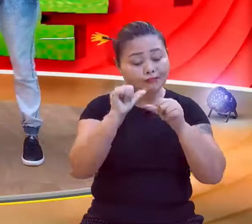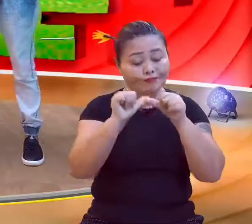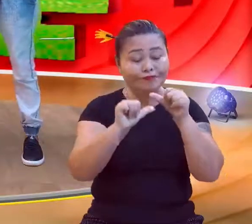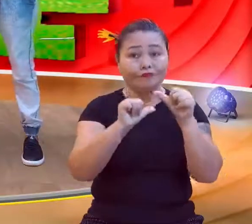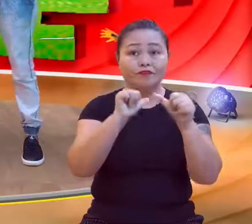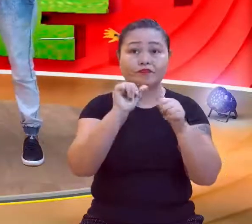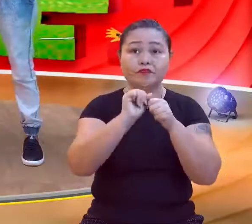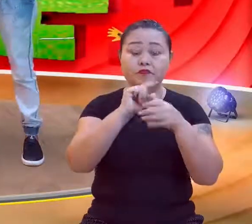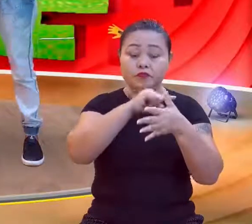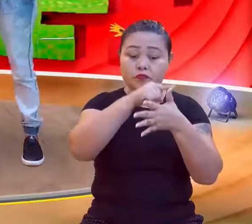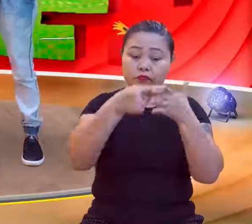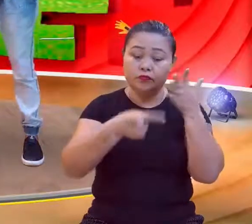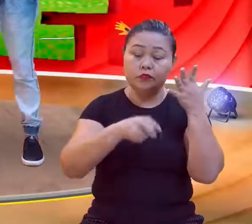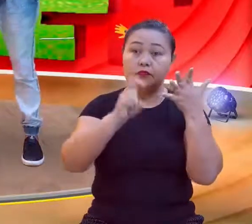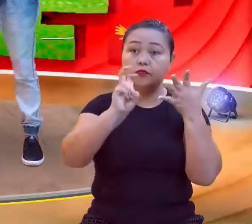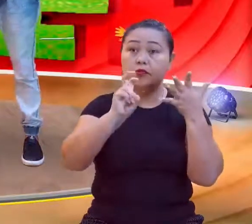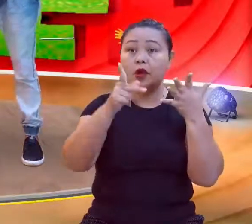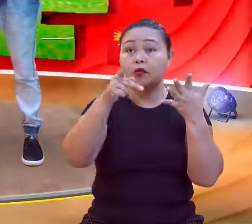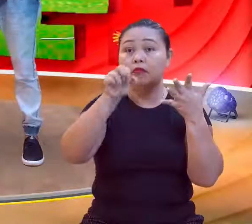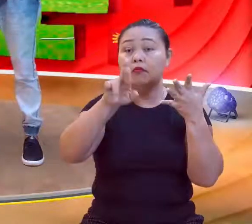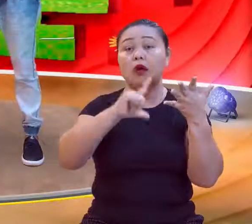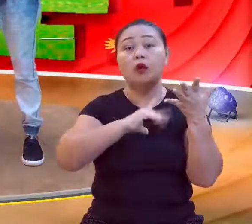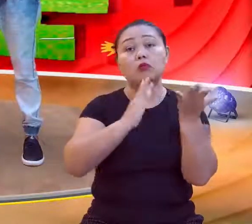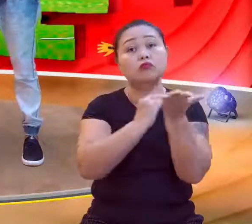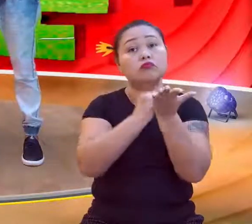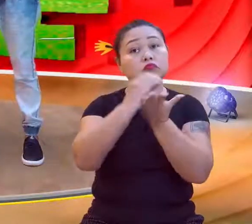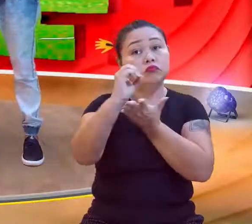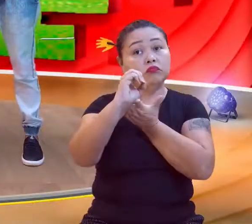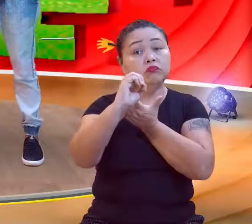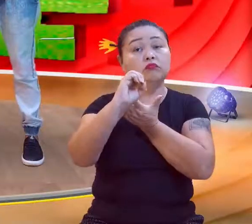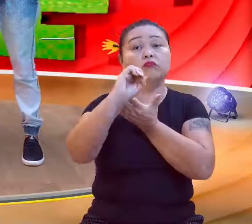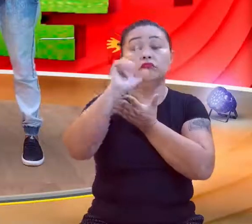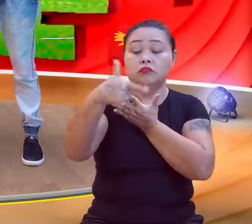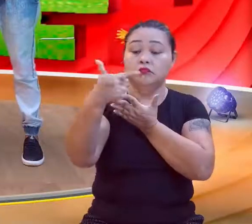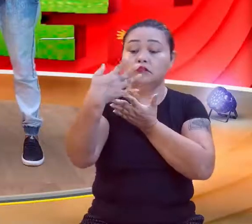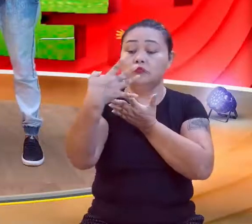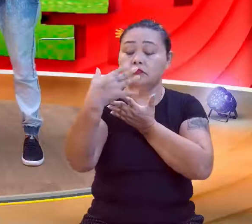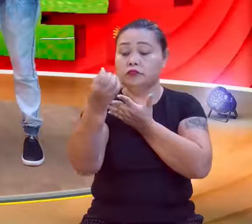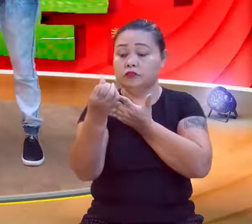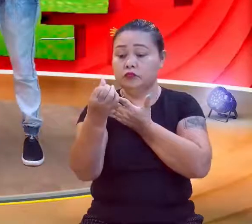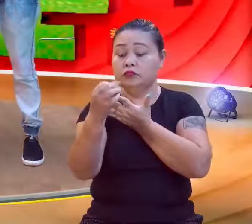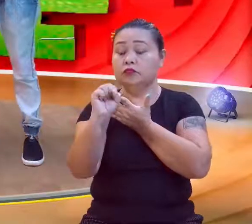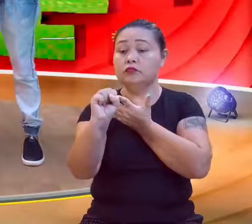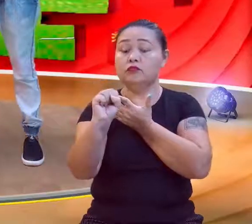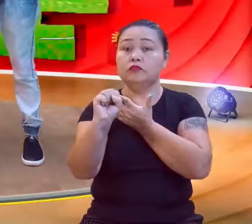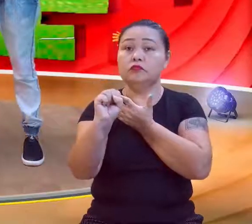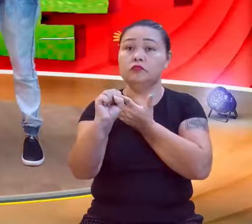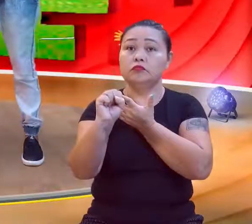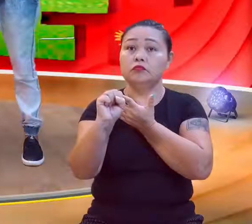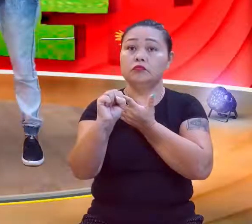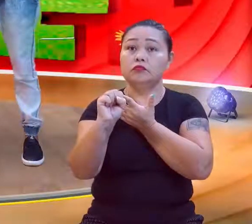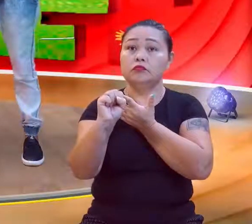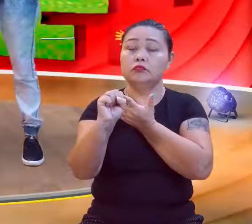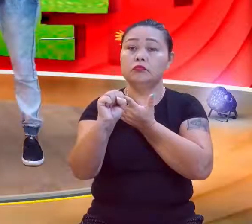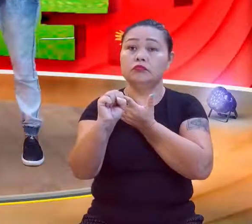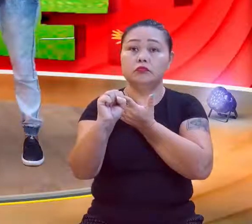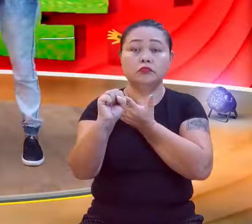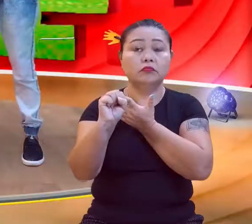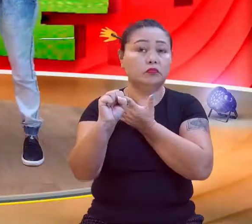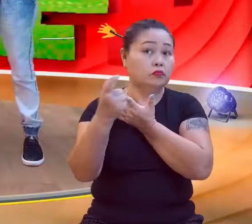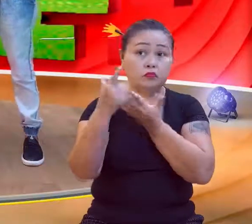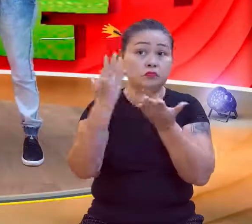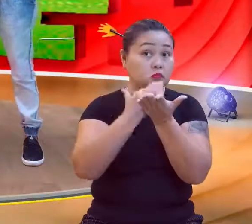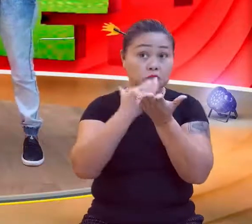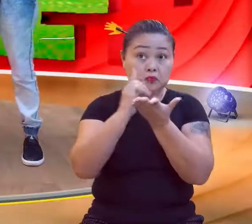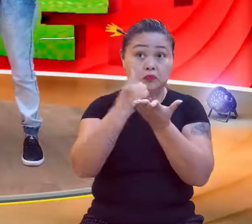cinco primeiros números pares. Se eu começar com zero. Zero, dois, quatro, seis, oito. Se eu não começar com